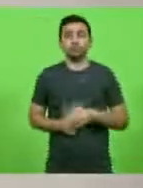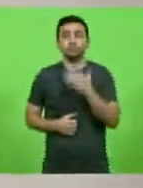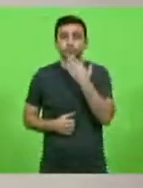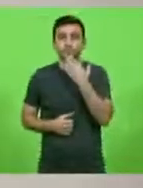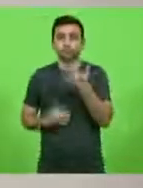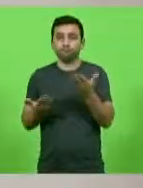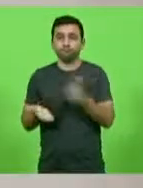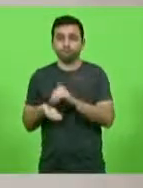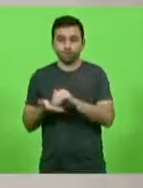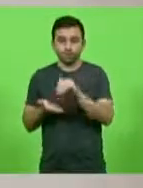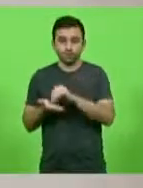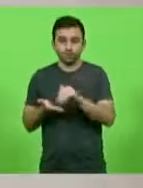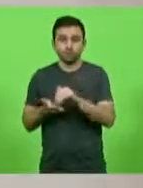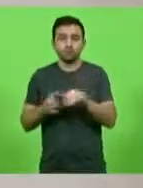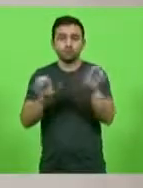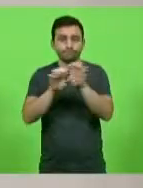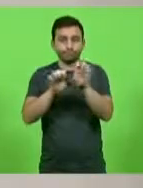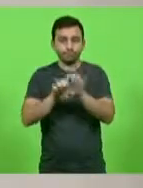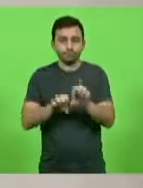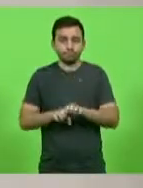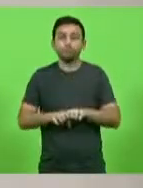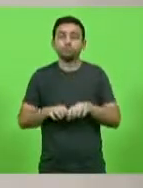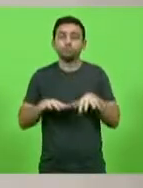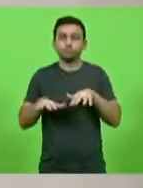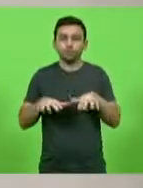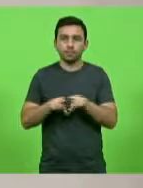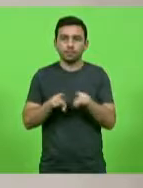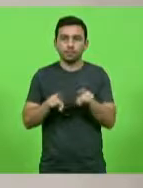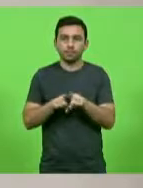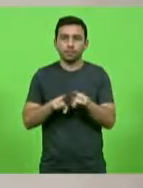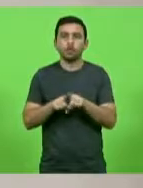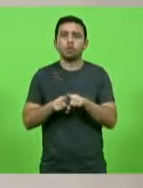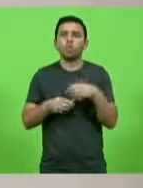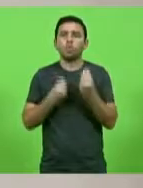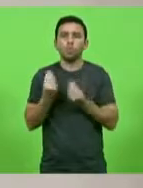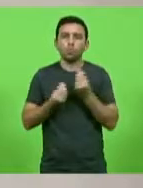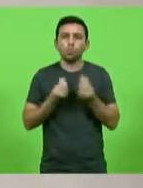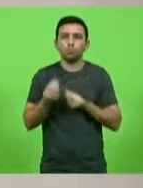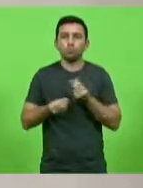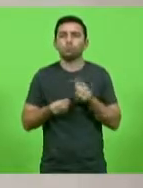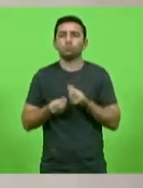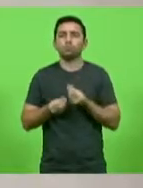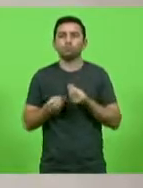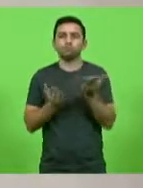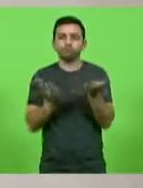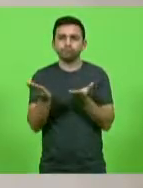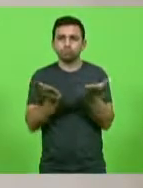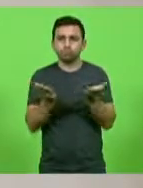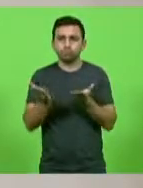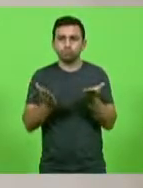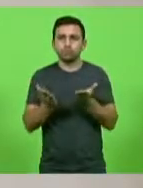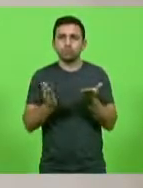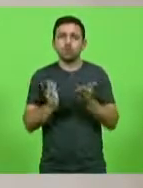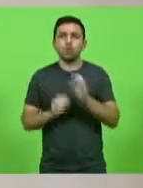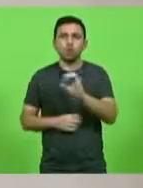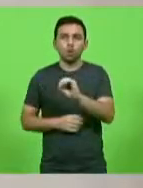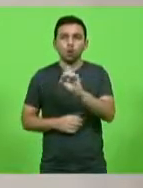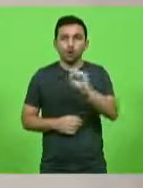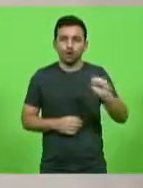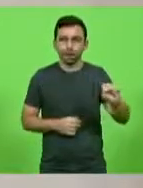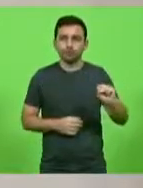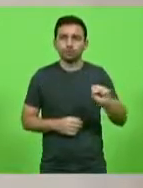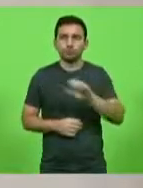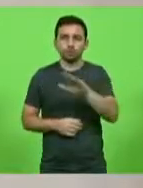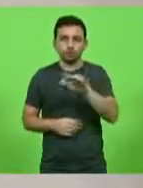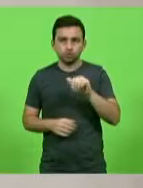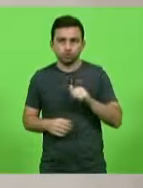informações acerca do processo licitatório da Ordem de Serviço para a contratação e elaboração do